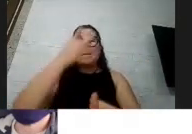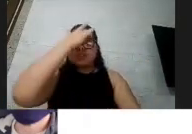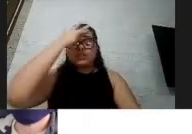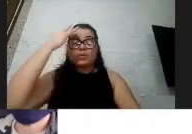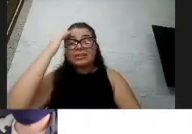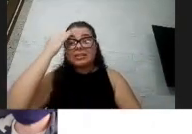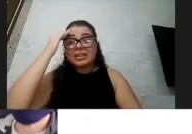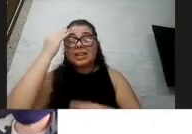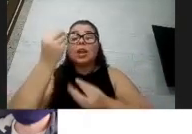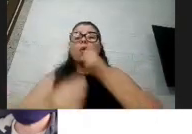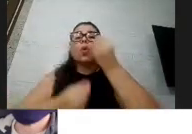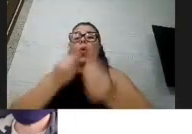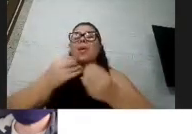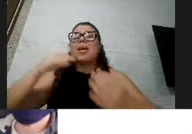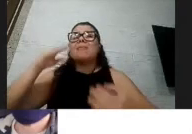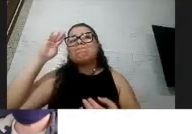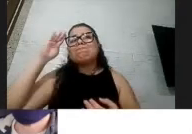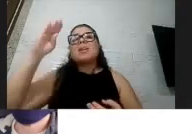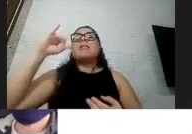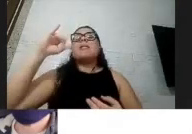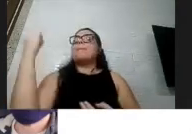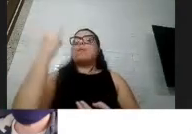usar, porque é um ótimo recurso para proteção.